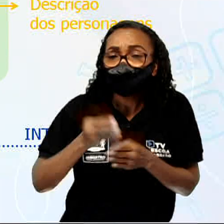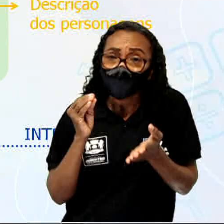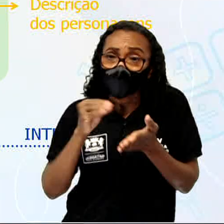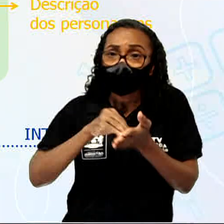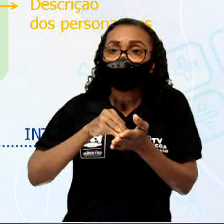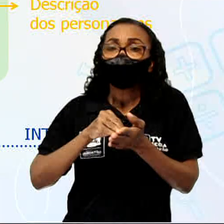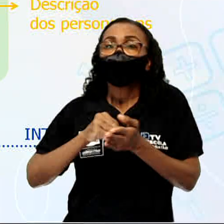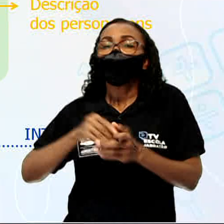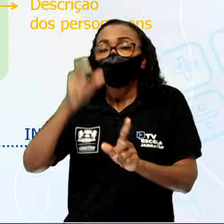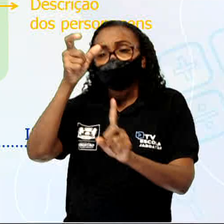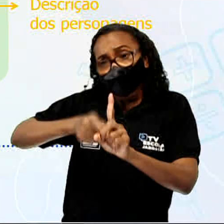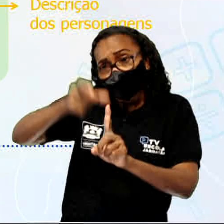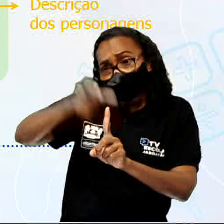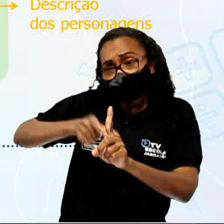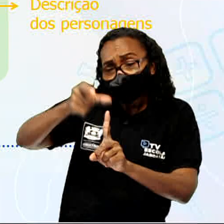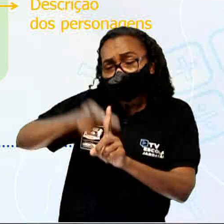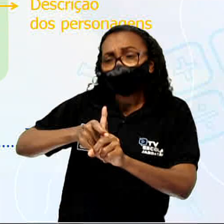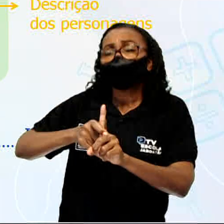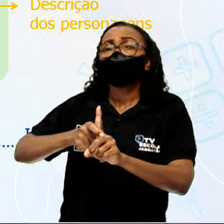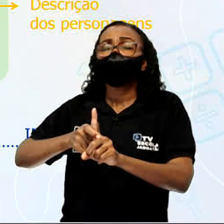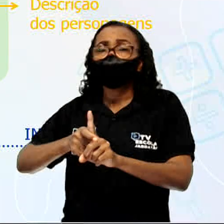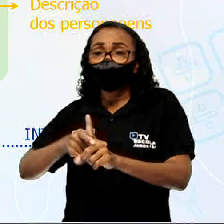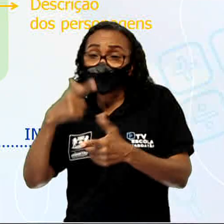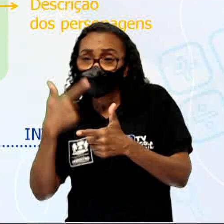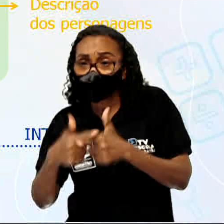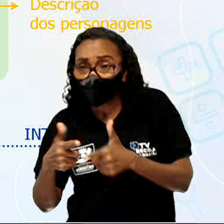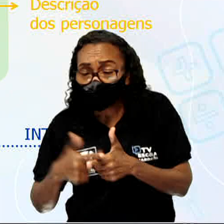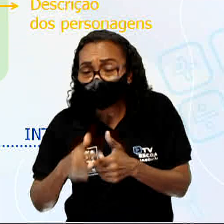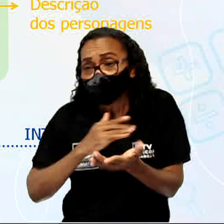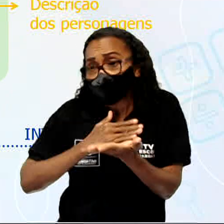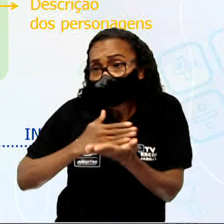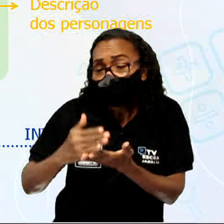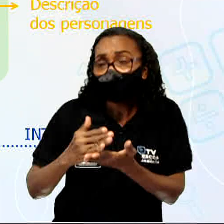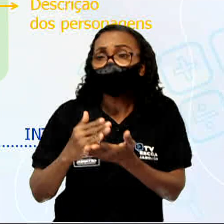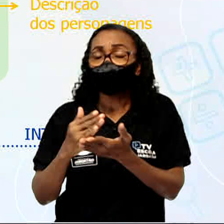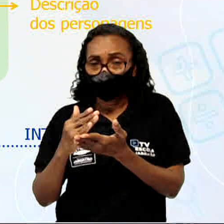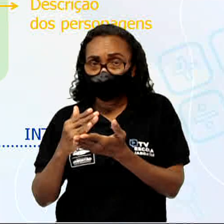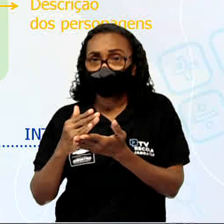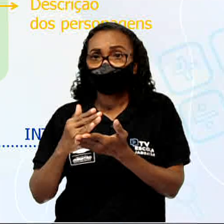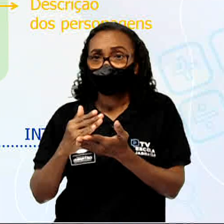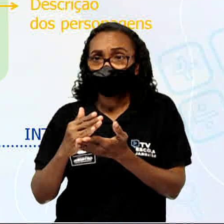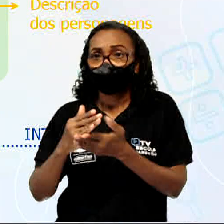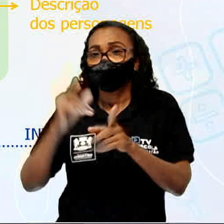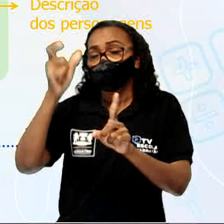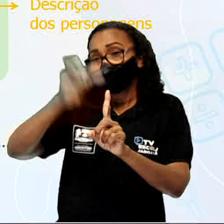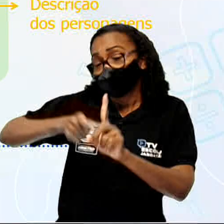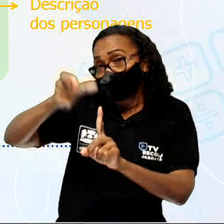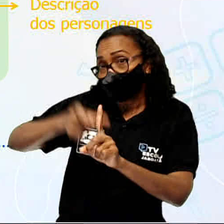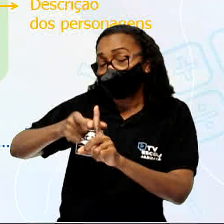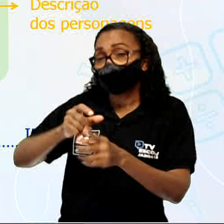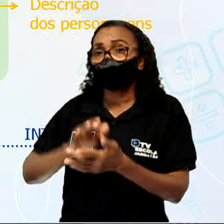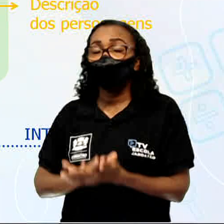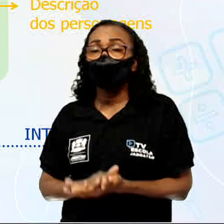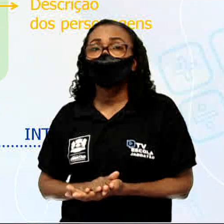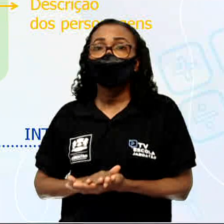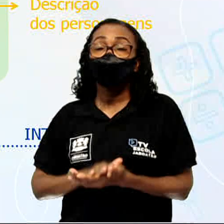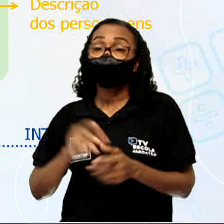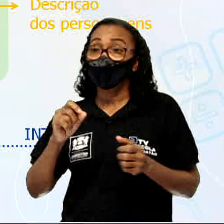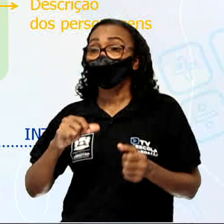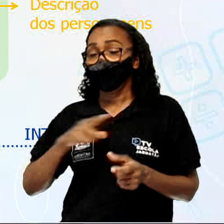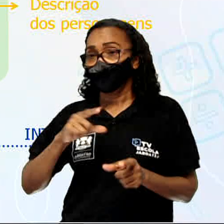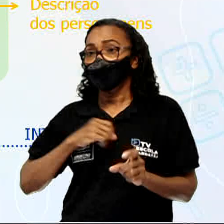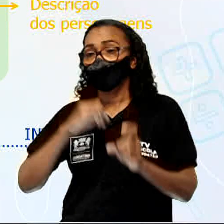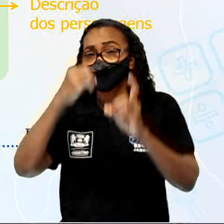situação inicial desses personagens e o eixo motivador. Nele, nós temos descrições dos personagens,